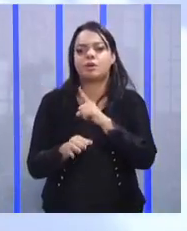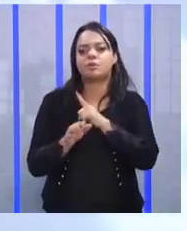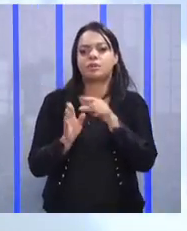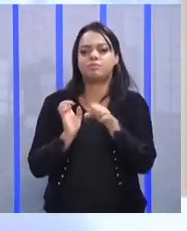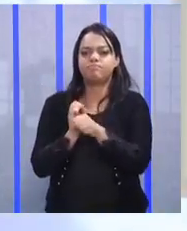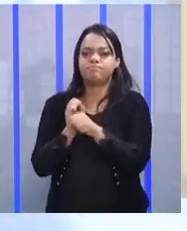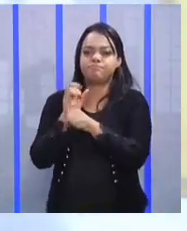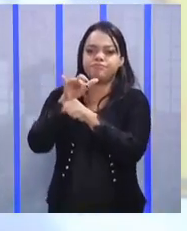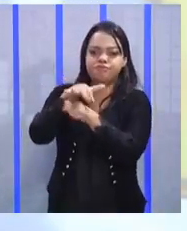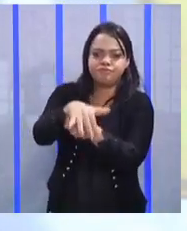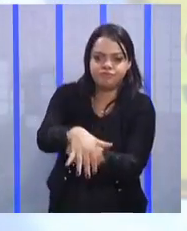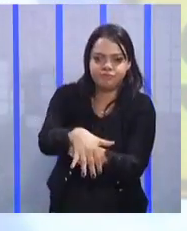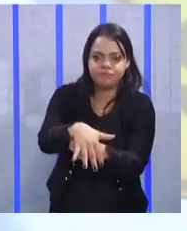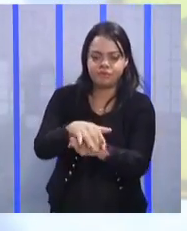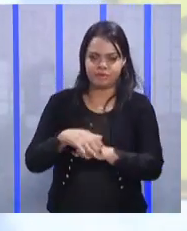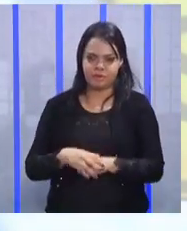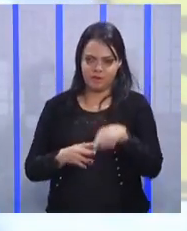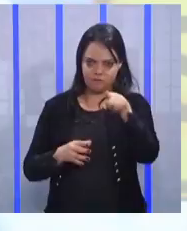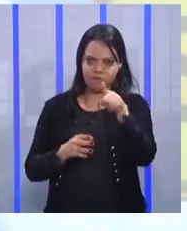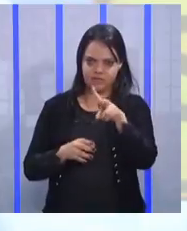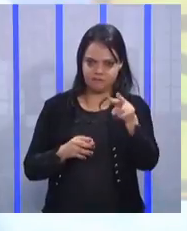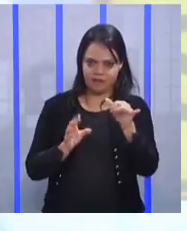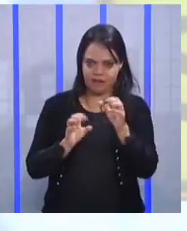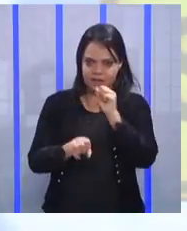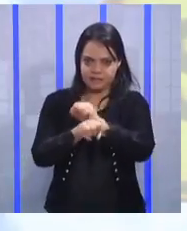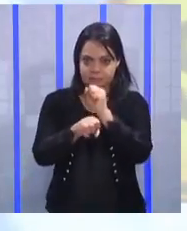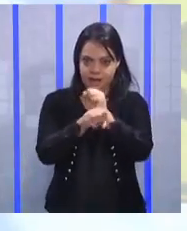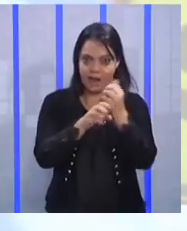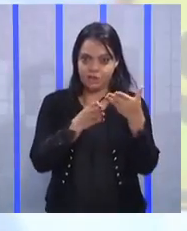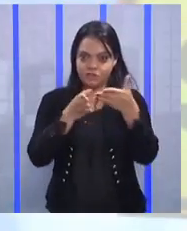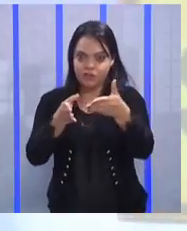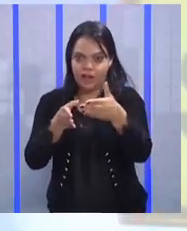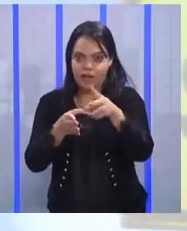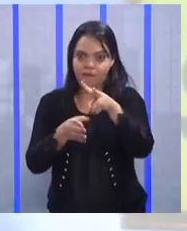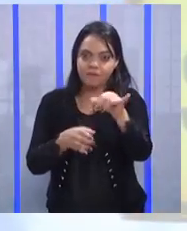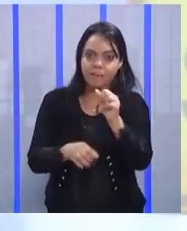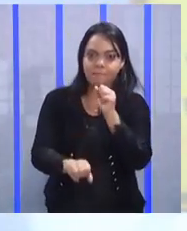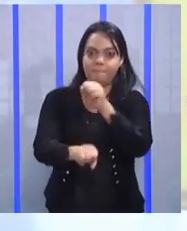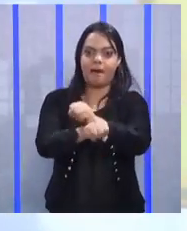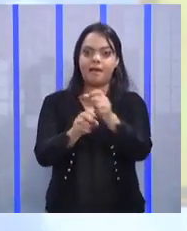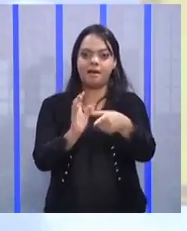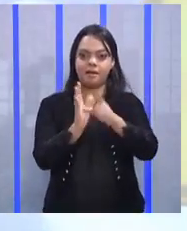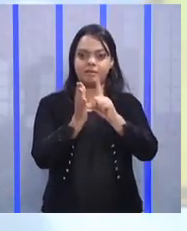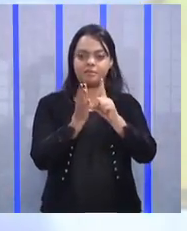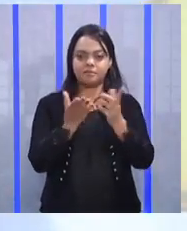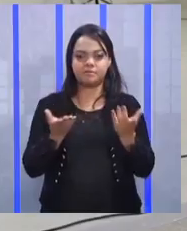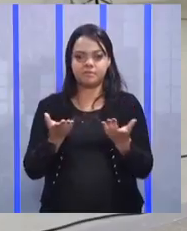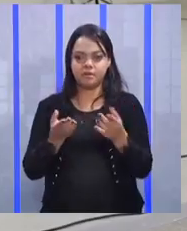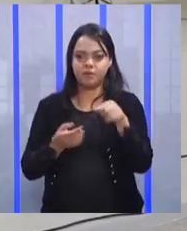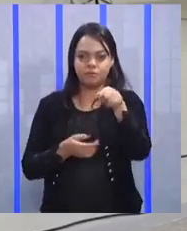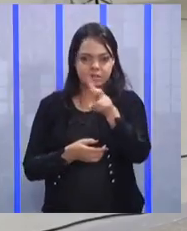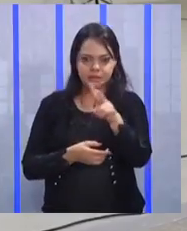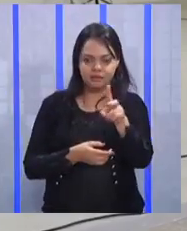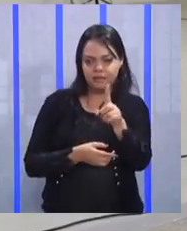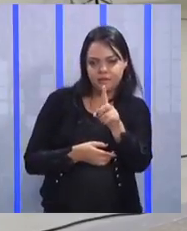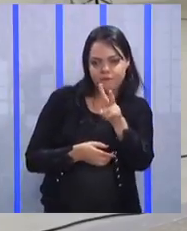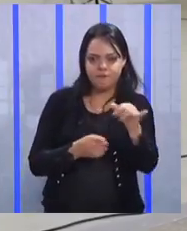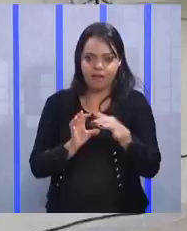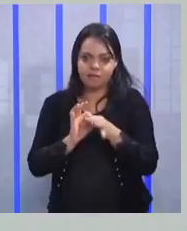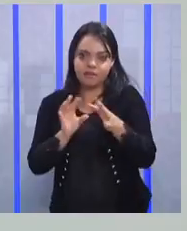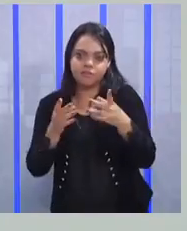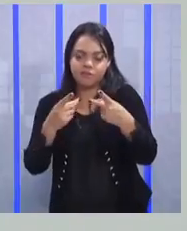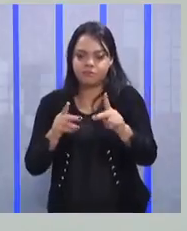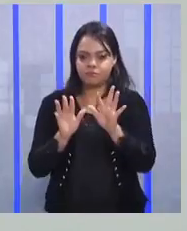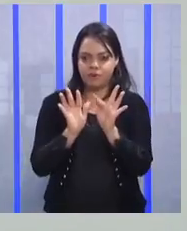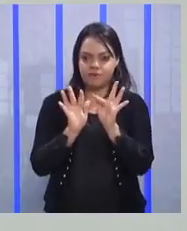cachoeira que vai cair. Você vai deixar chegar lá na frente ou já vai encostar para salvar a sua família? Você não vai deixar cair lá na frente.